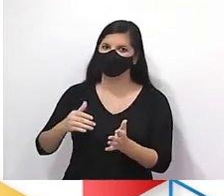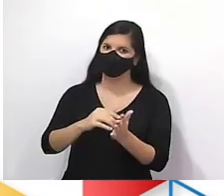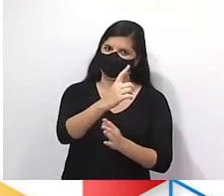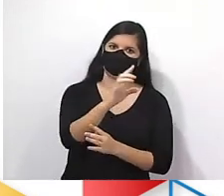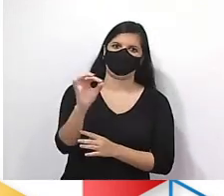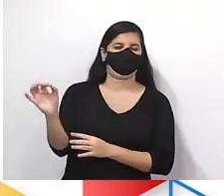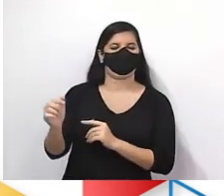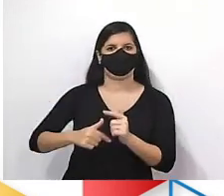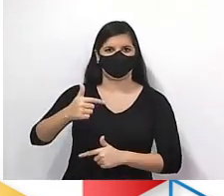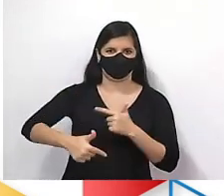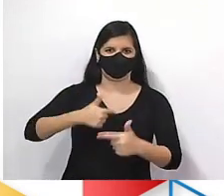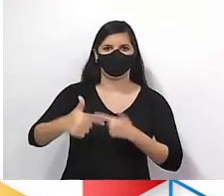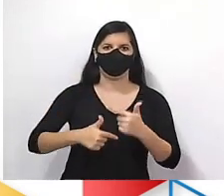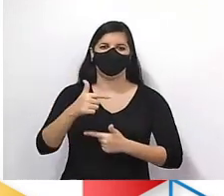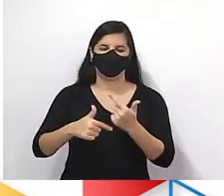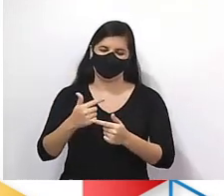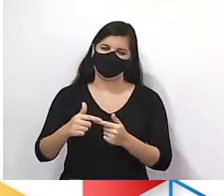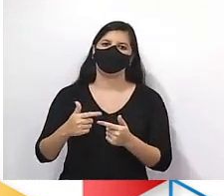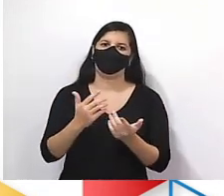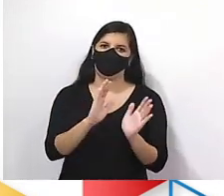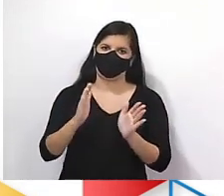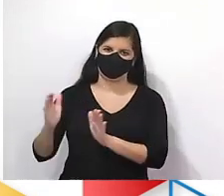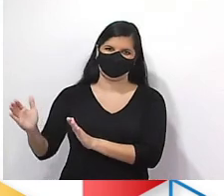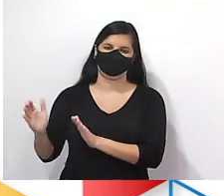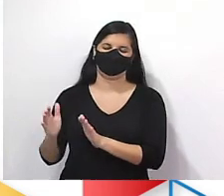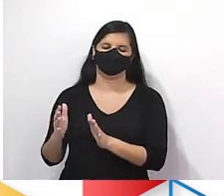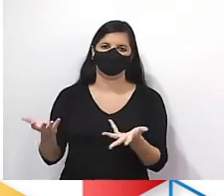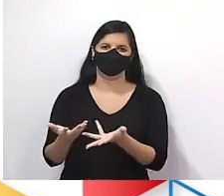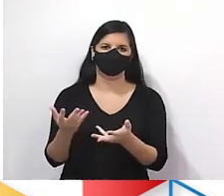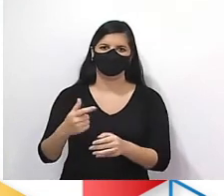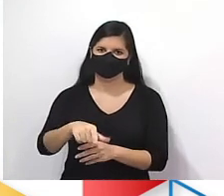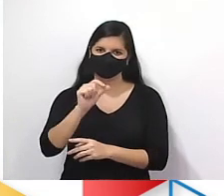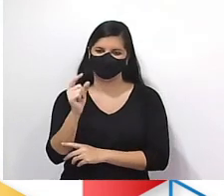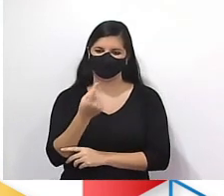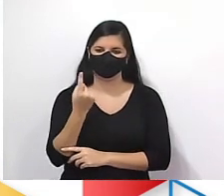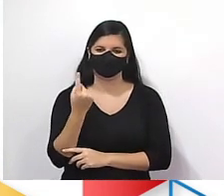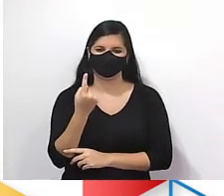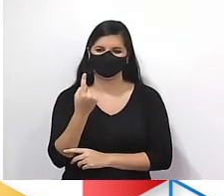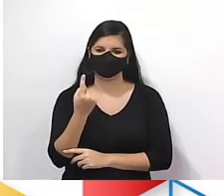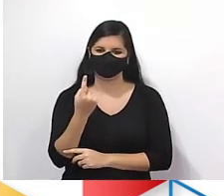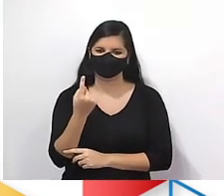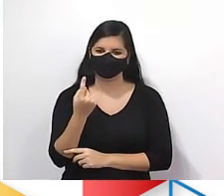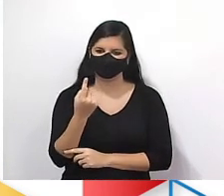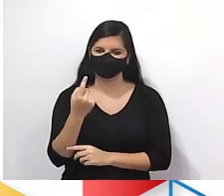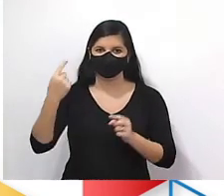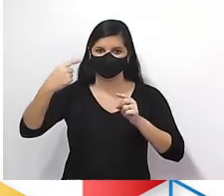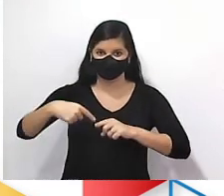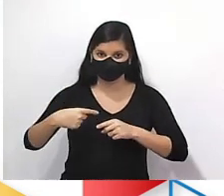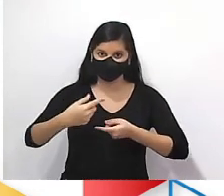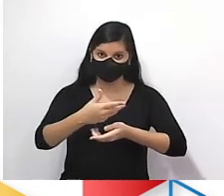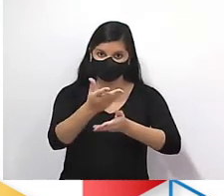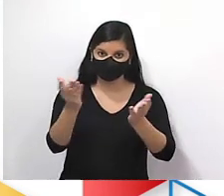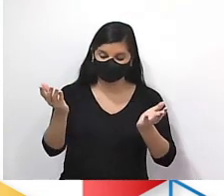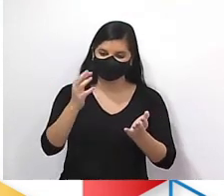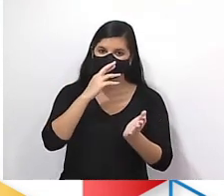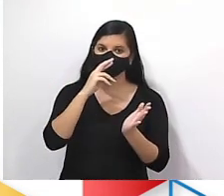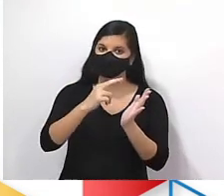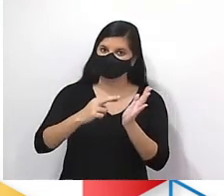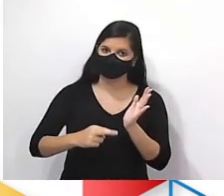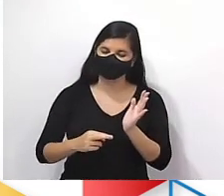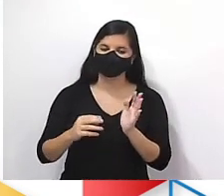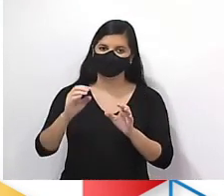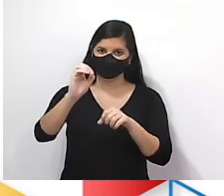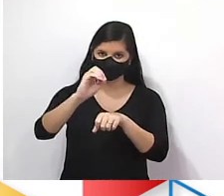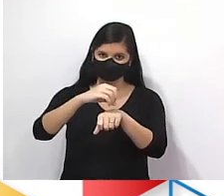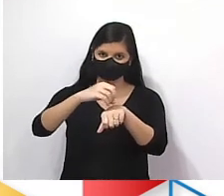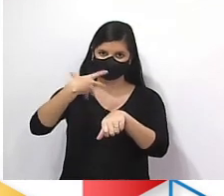subsequente para depois substituir. Não. Não dá certo. Tá bom? E aí tem um desafio para vocês. E vocês vão me